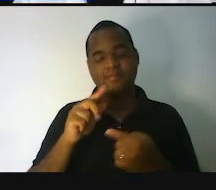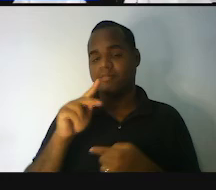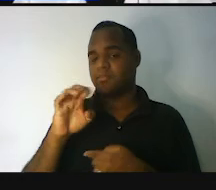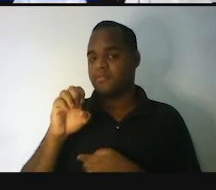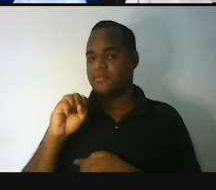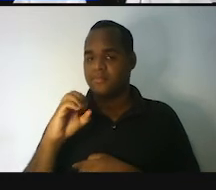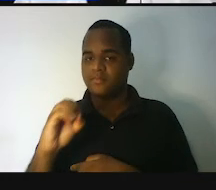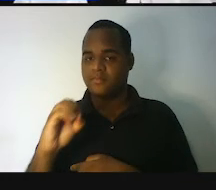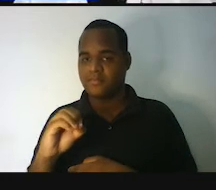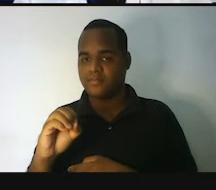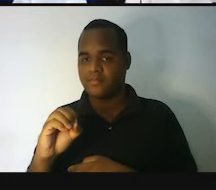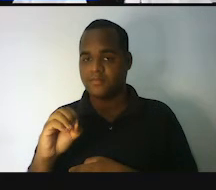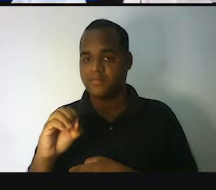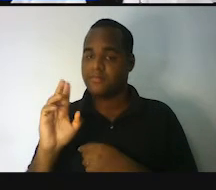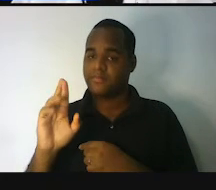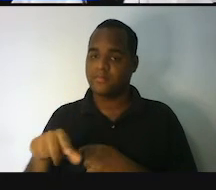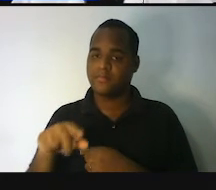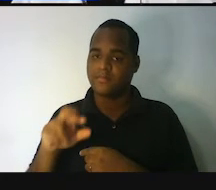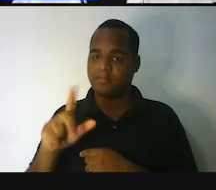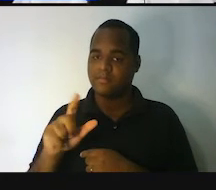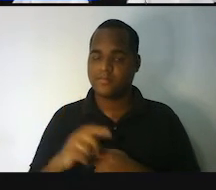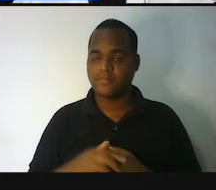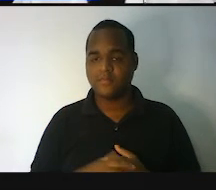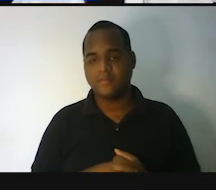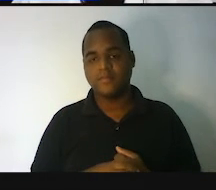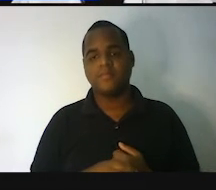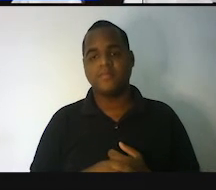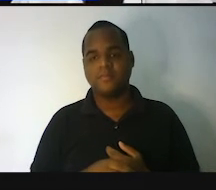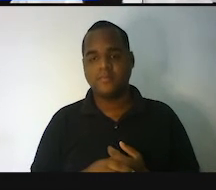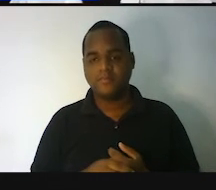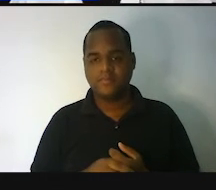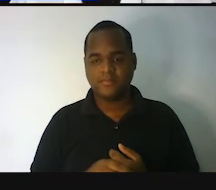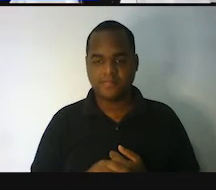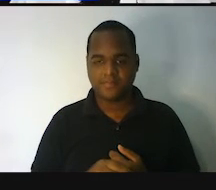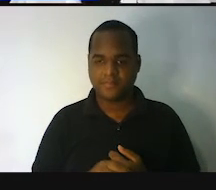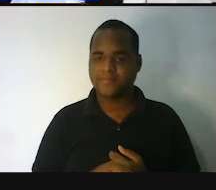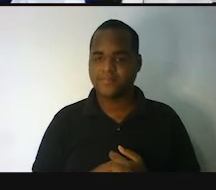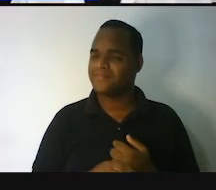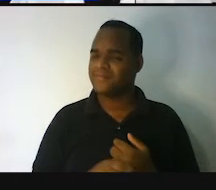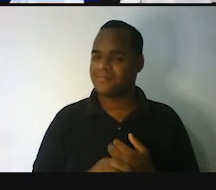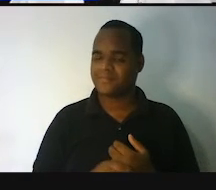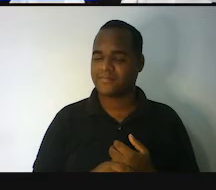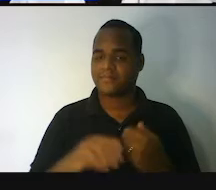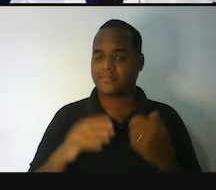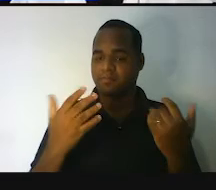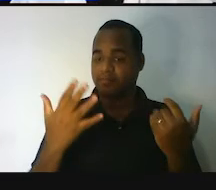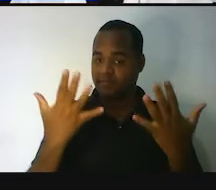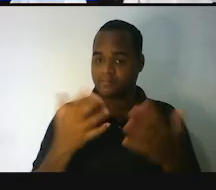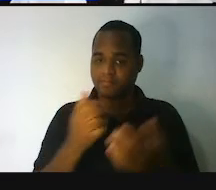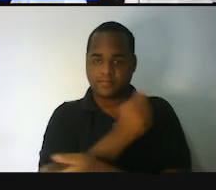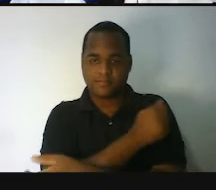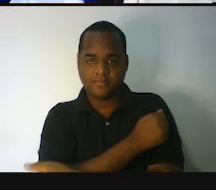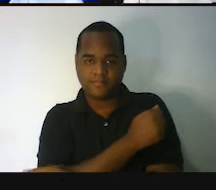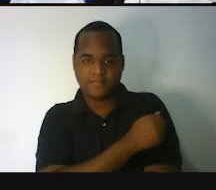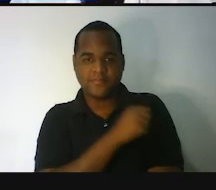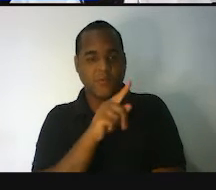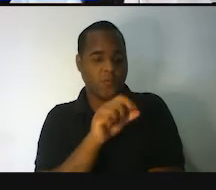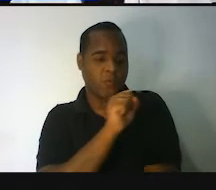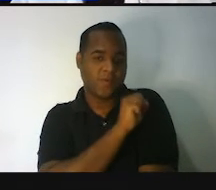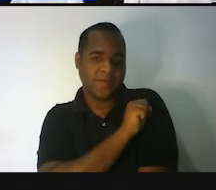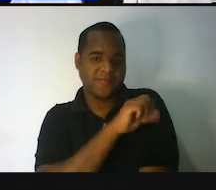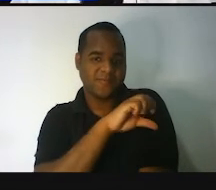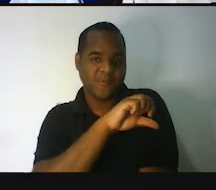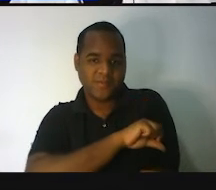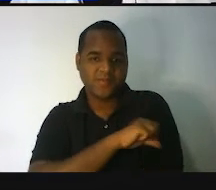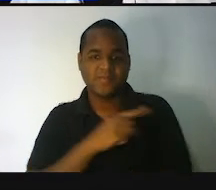é outra coisa. E é, professor? É. Como você é um aluno de oitavo ano, ou de nono